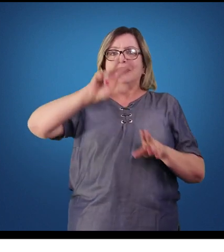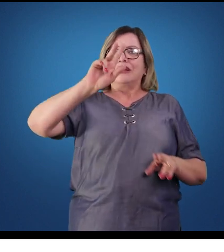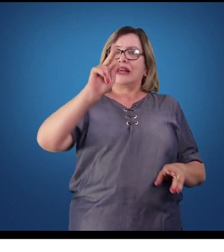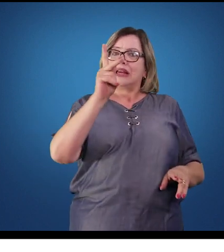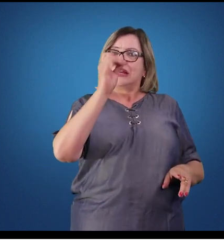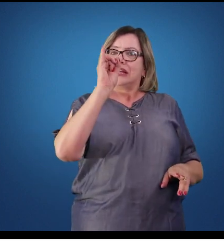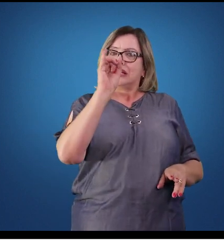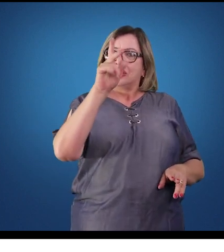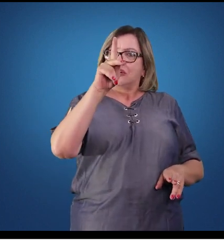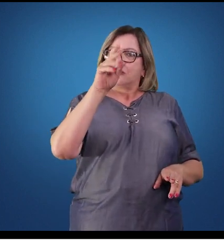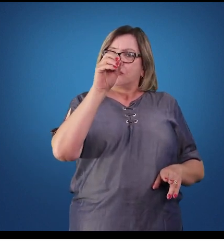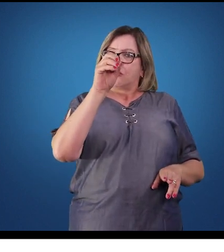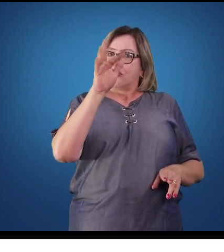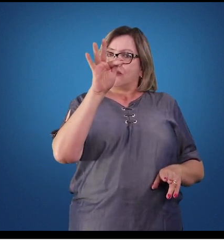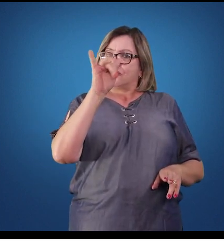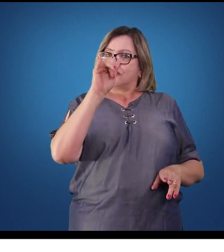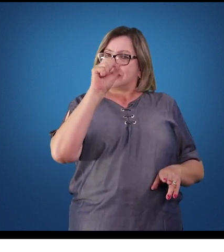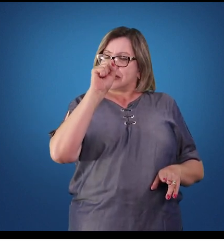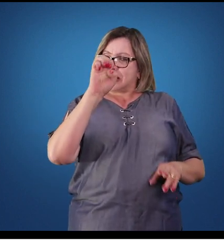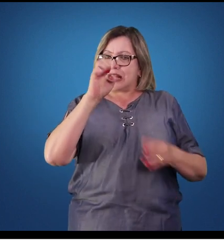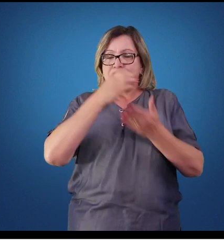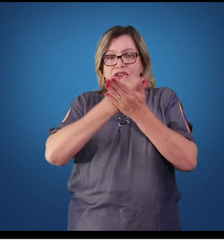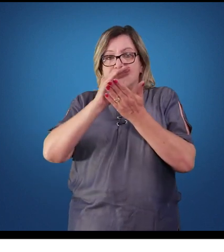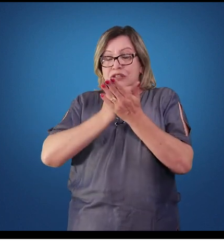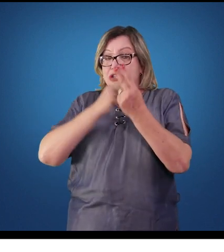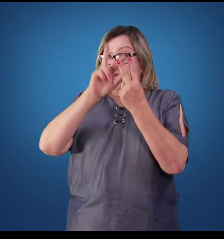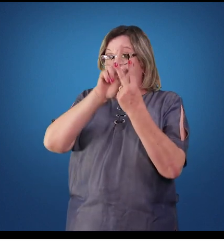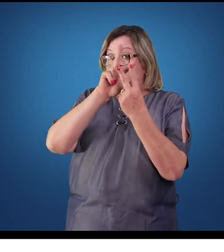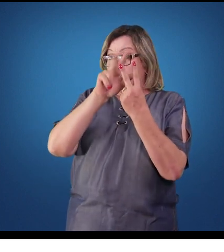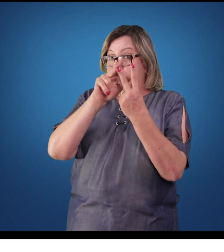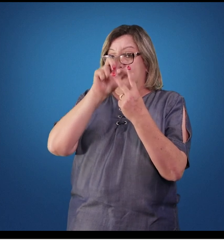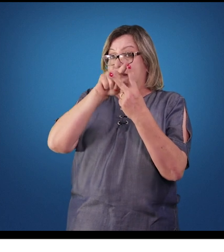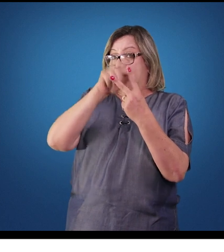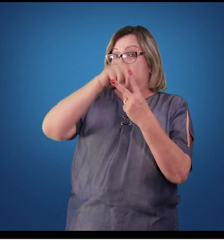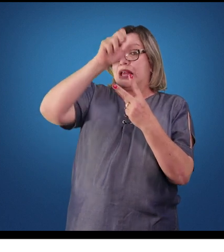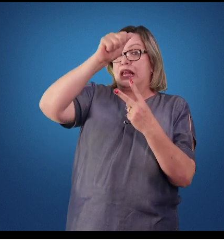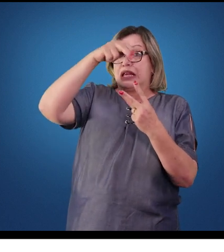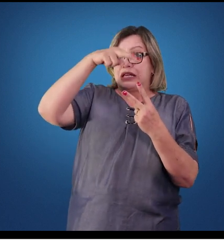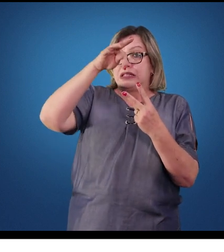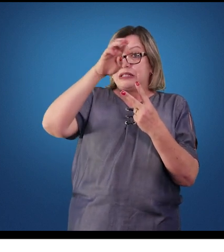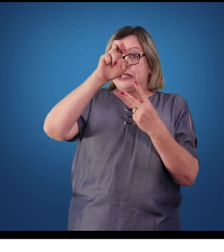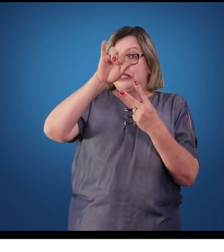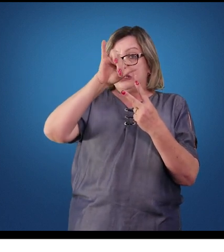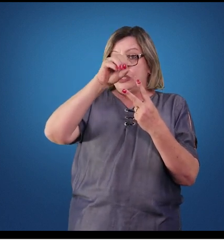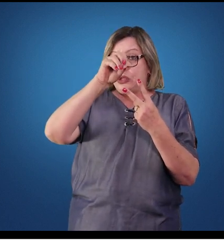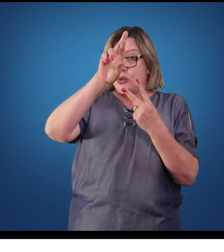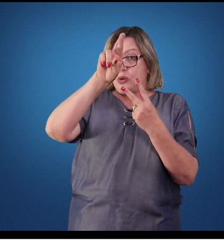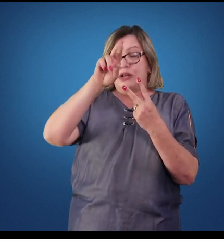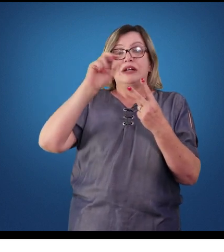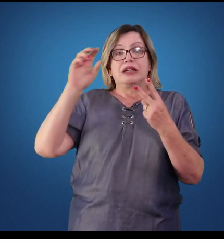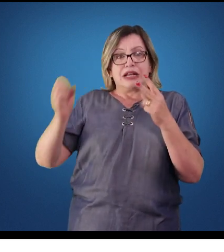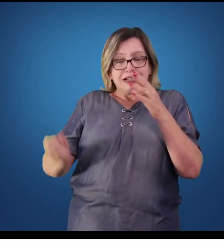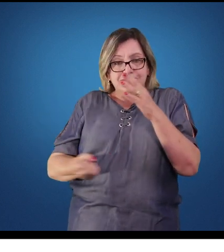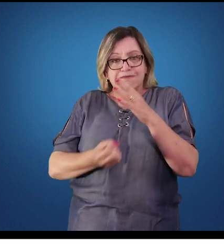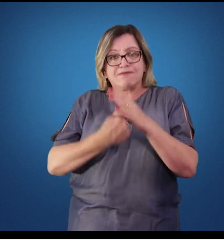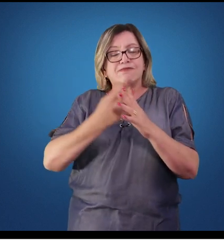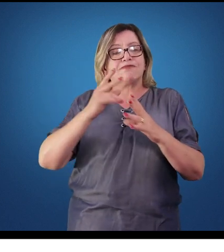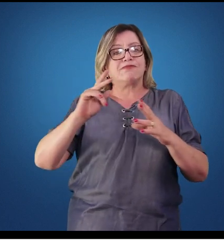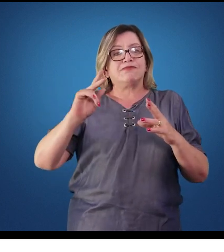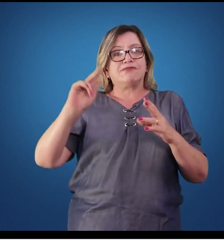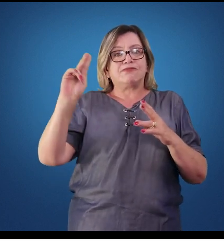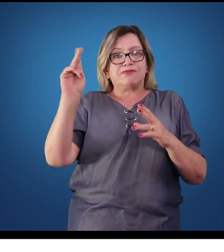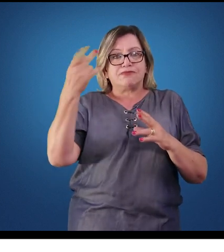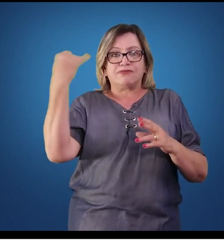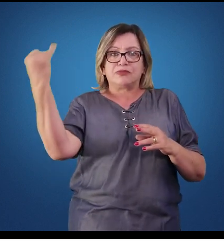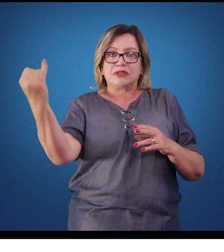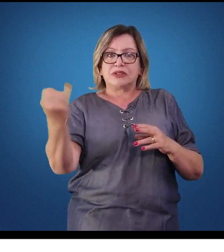anterior e hipófise posterior. A hipófise anterior, ela produz um hormônio muito importante para o desenvolvimento do ser humano, que é